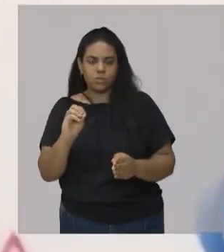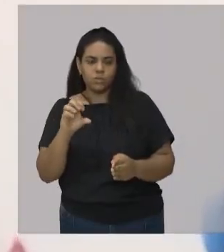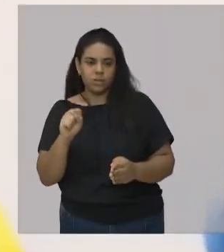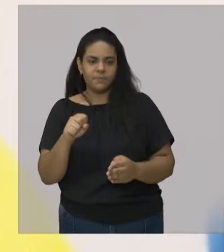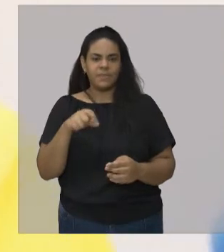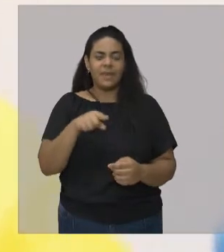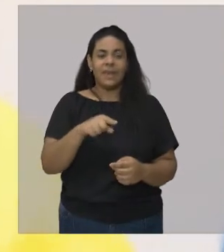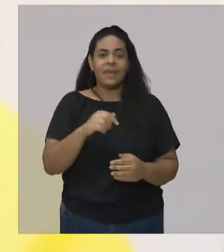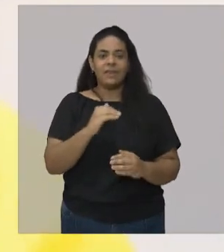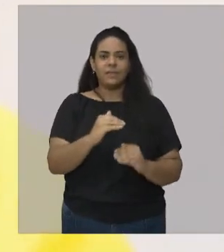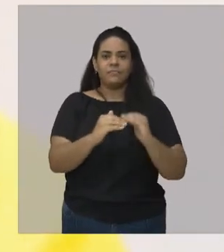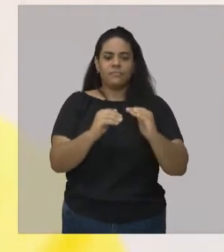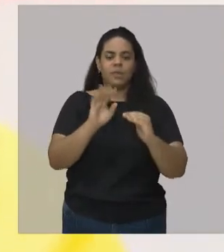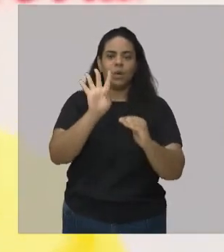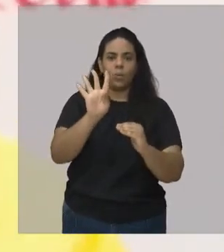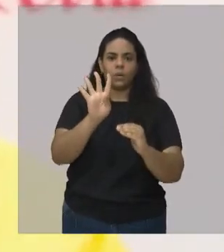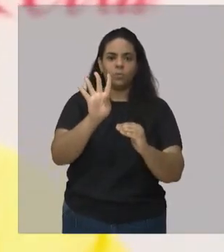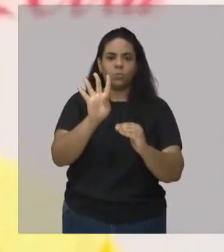Acabou.